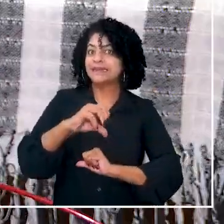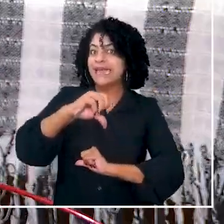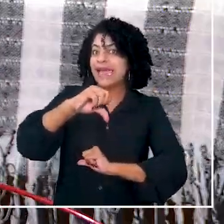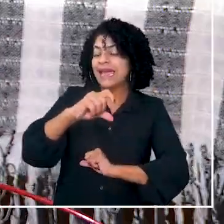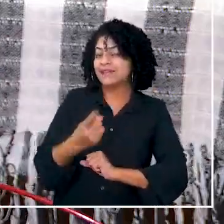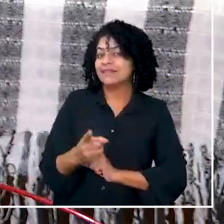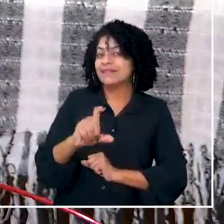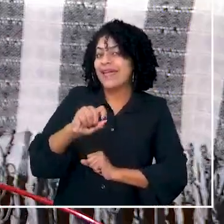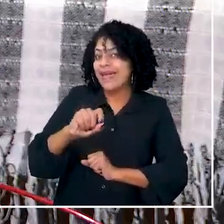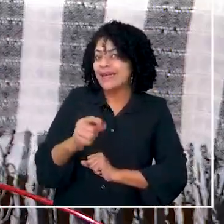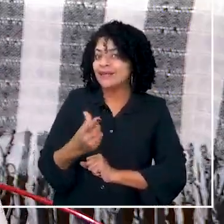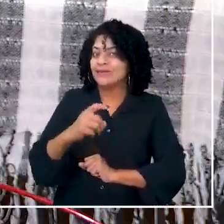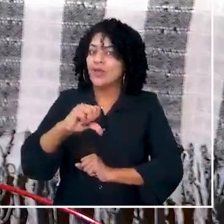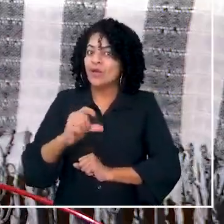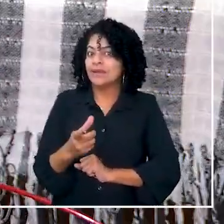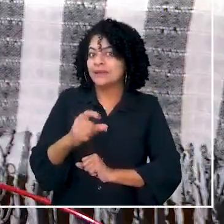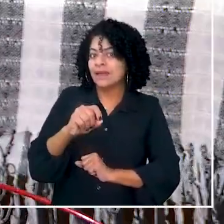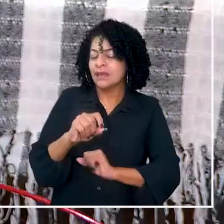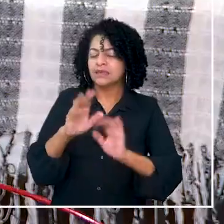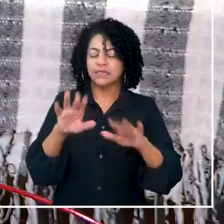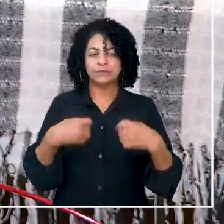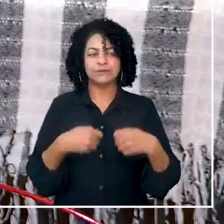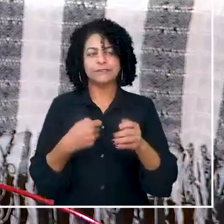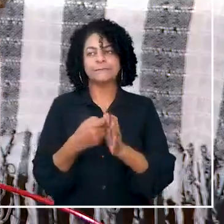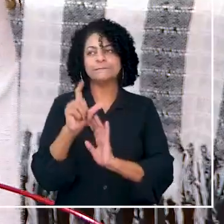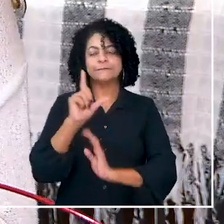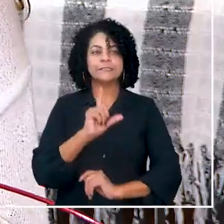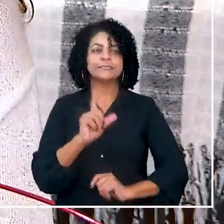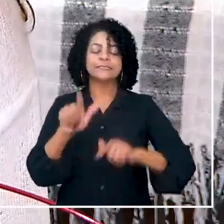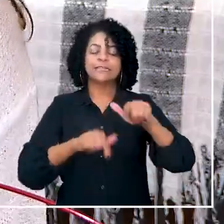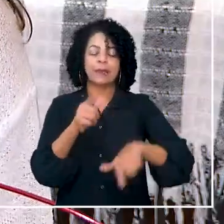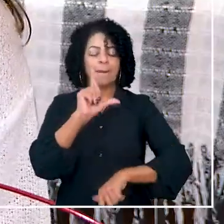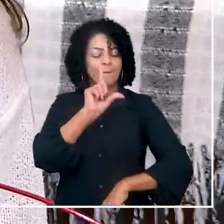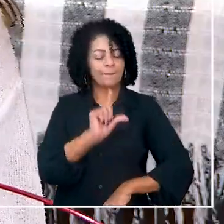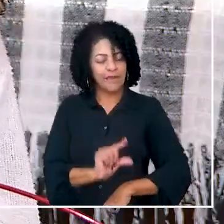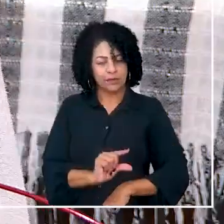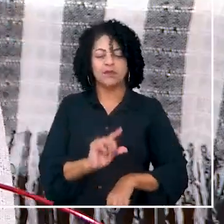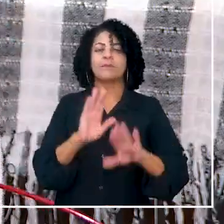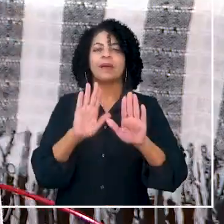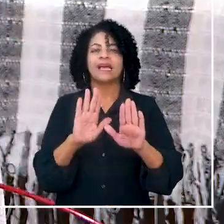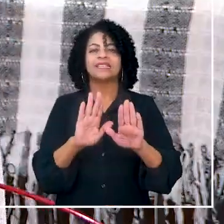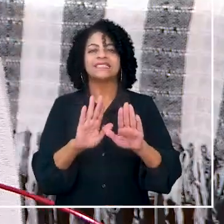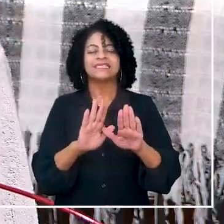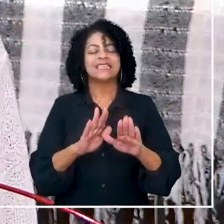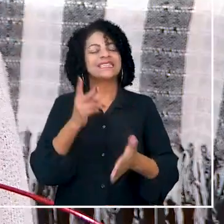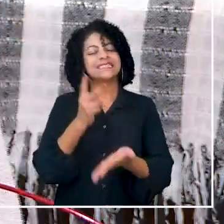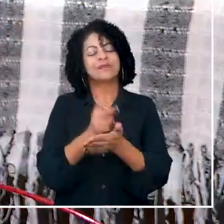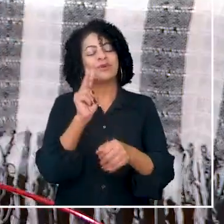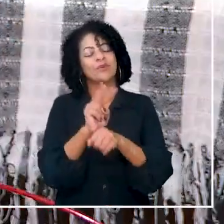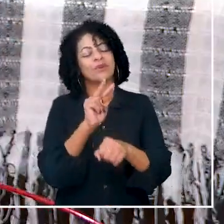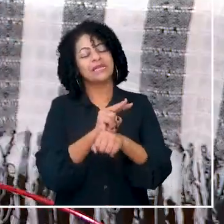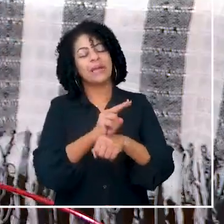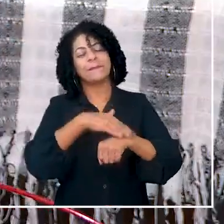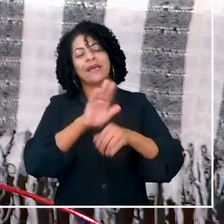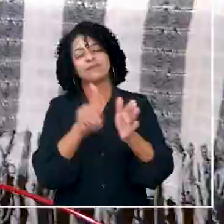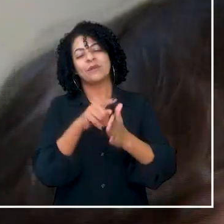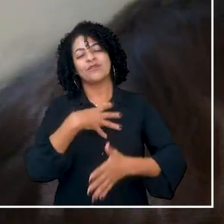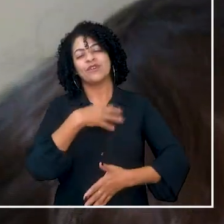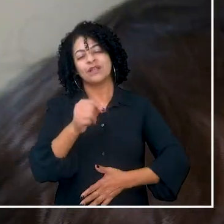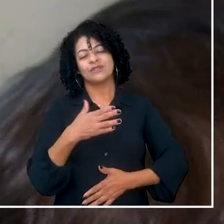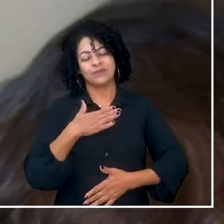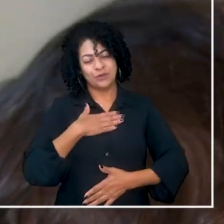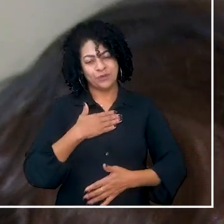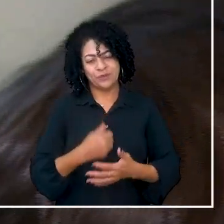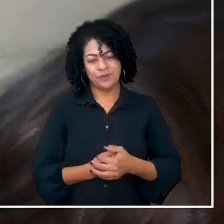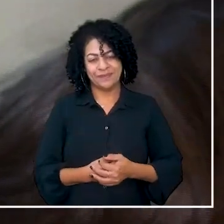né? Dependendo da carga do dia lá, eu preferi ganhar menos, trabalhar menos e conseguir me dedicar mais ao meu filho.